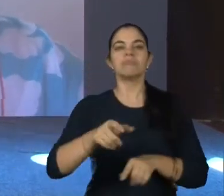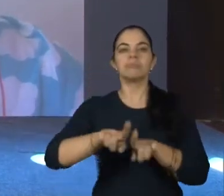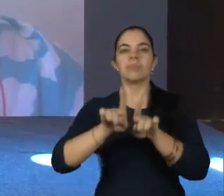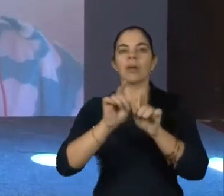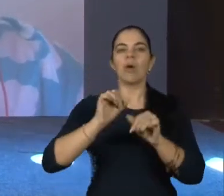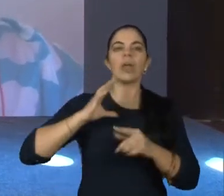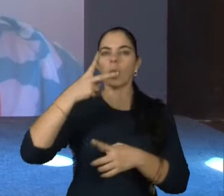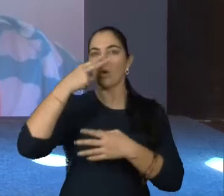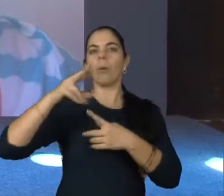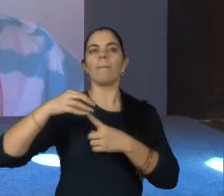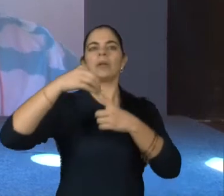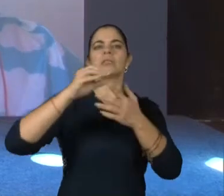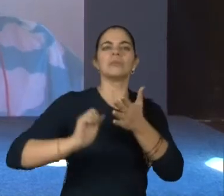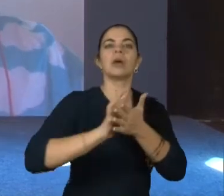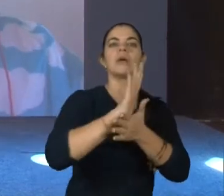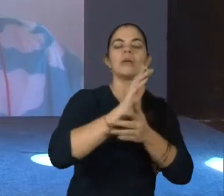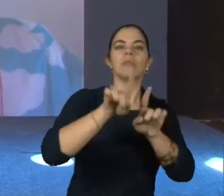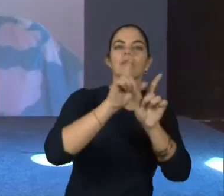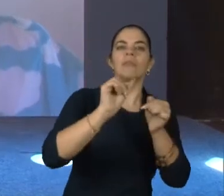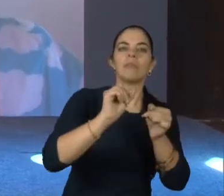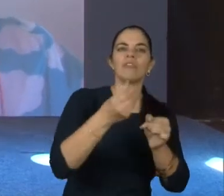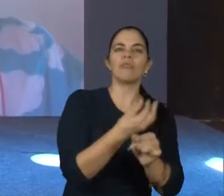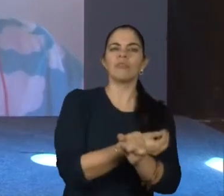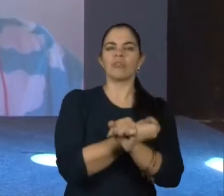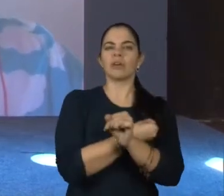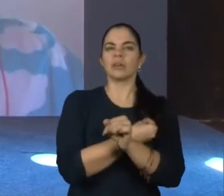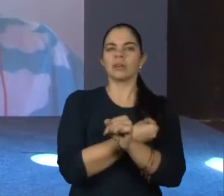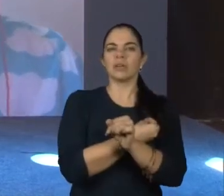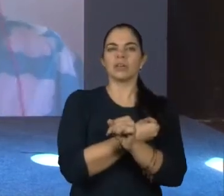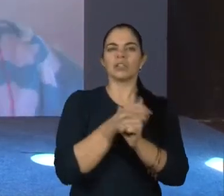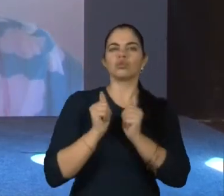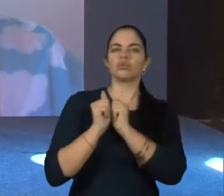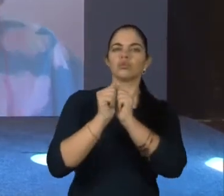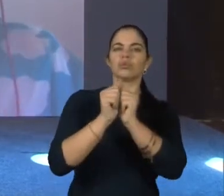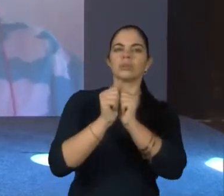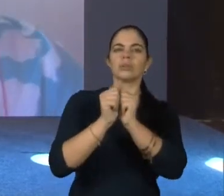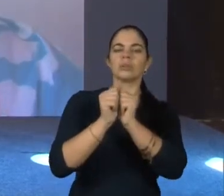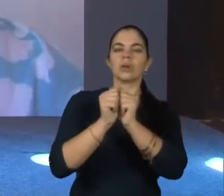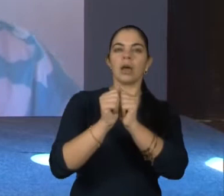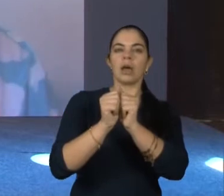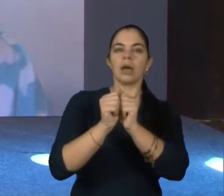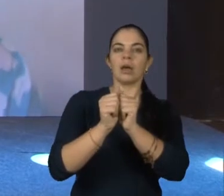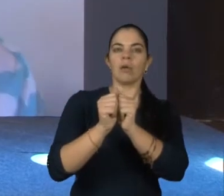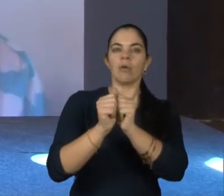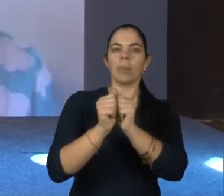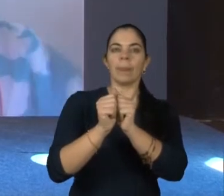princípios, né? Eu costumo dizer, se há uma junção de luz, uma junção de